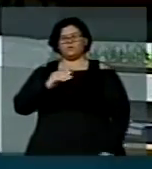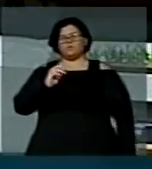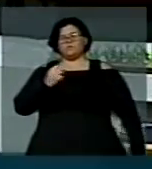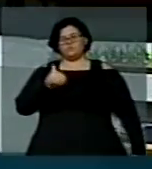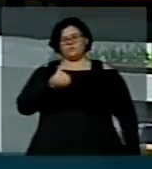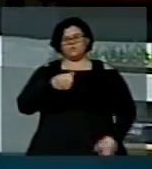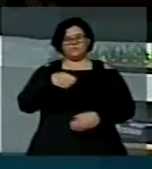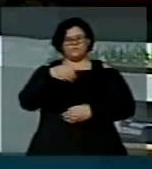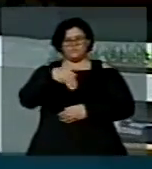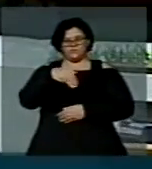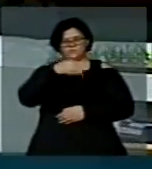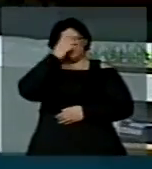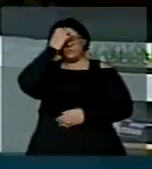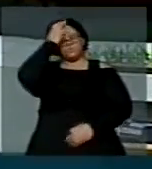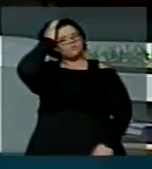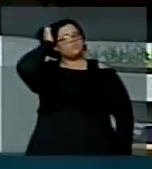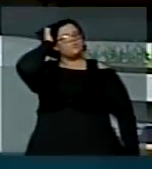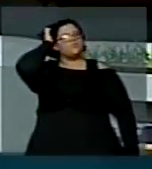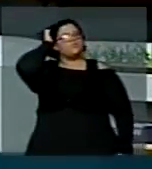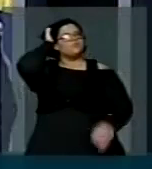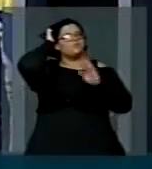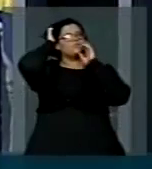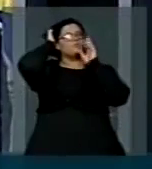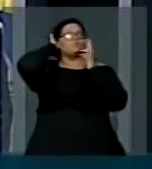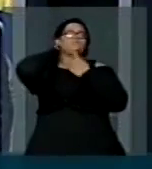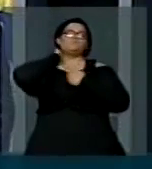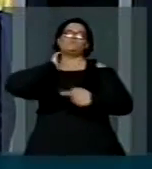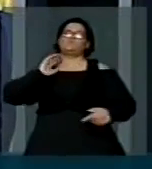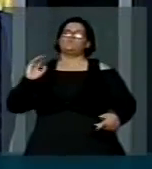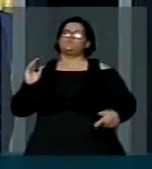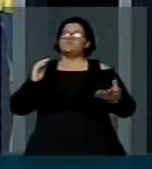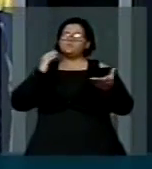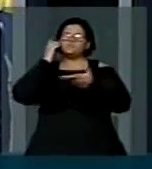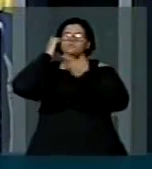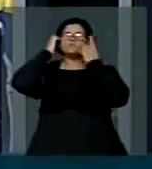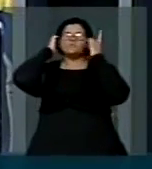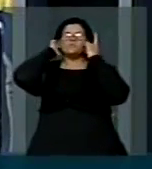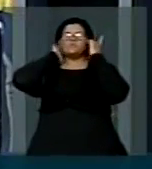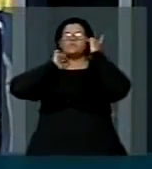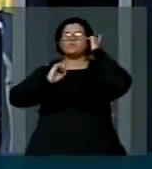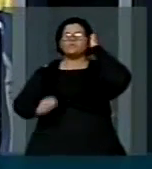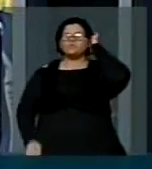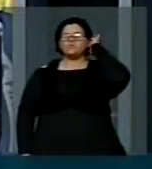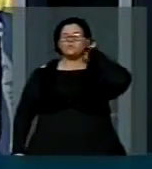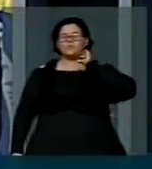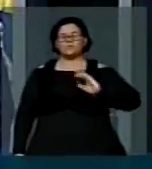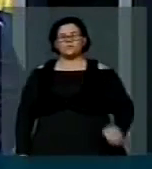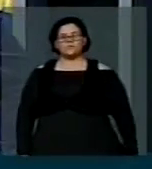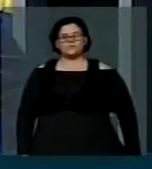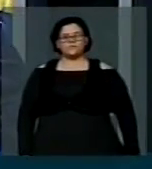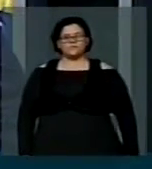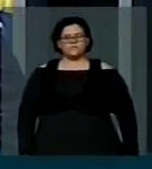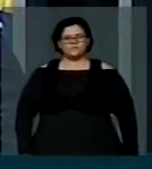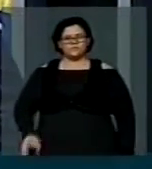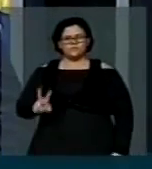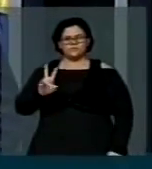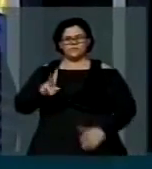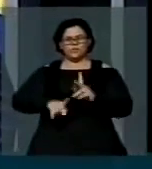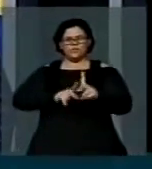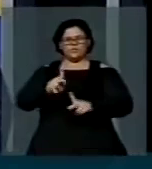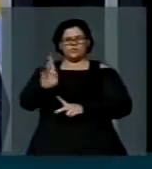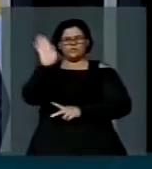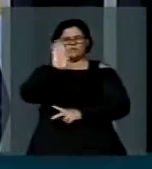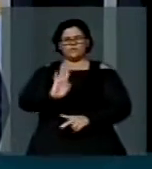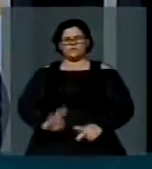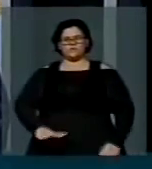seis minutos na tribuna. Senhor Presidente, Srs. e Srs. Parlamentares, o que o povo brasileiro